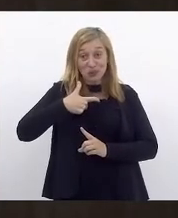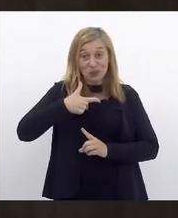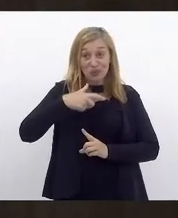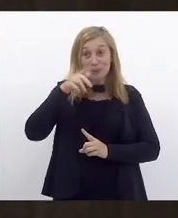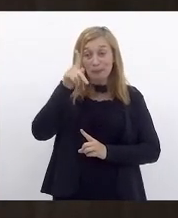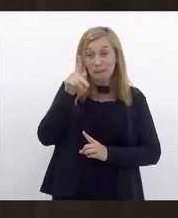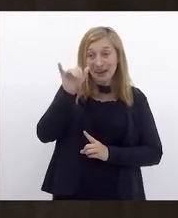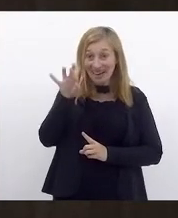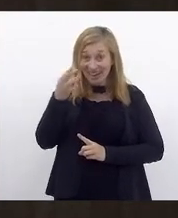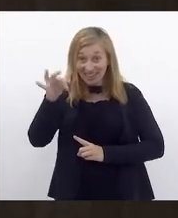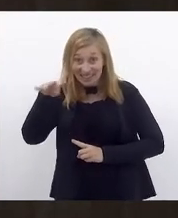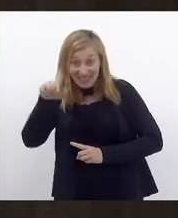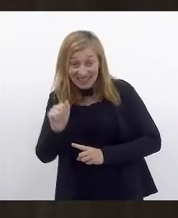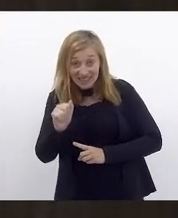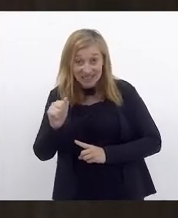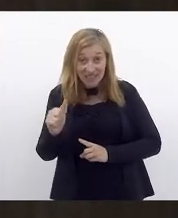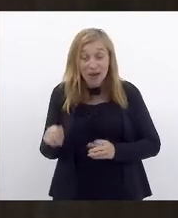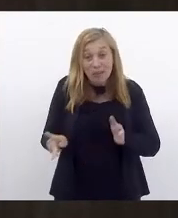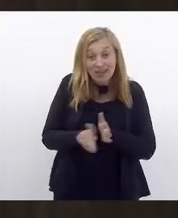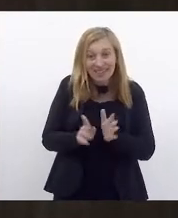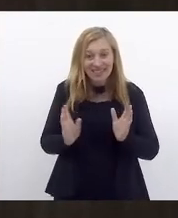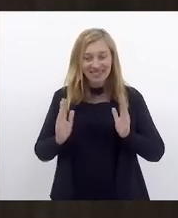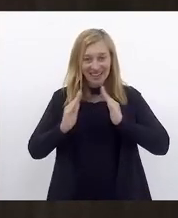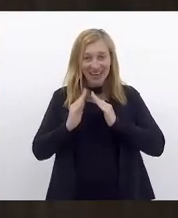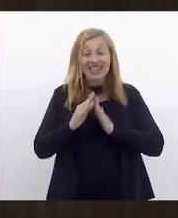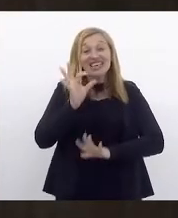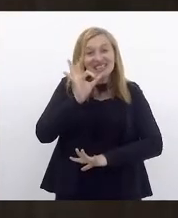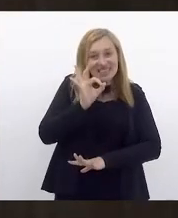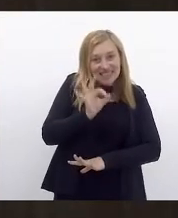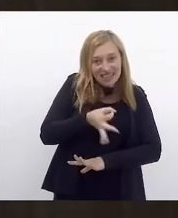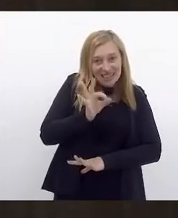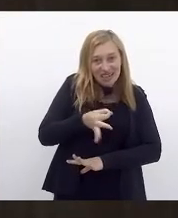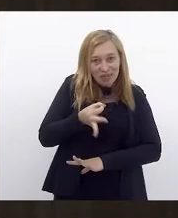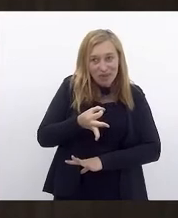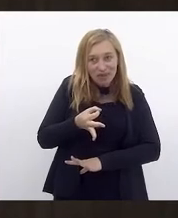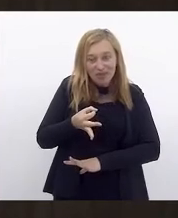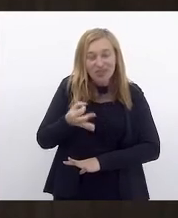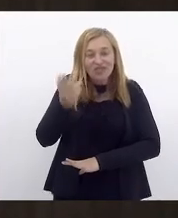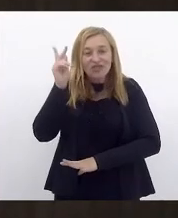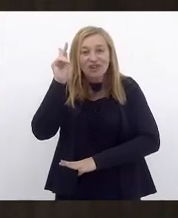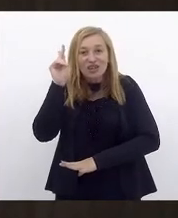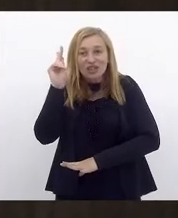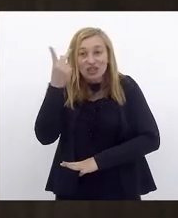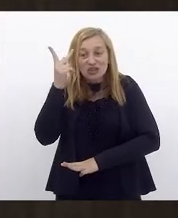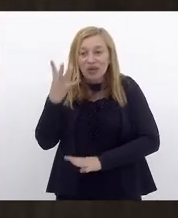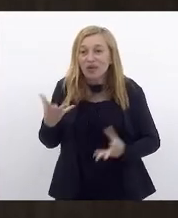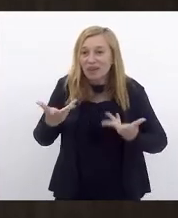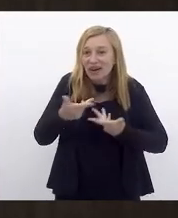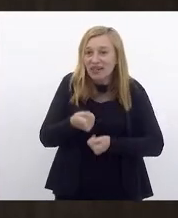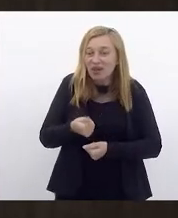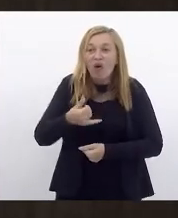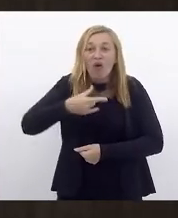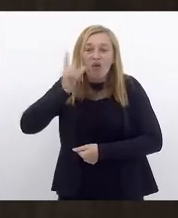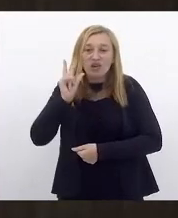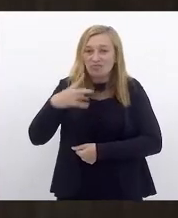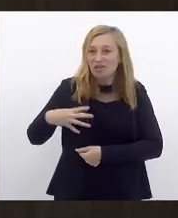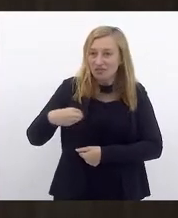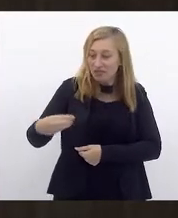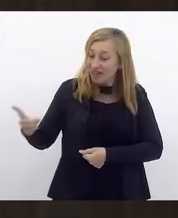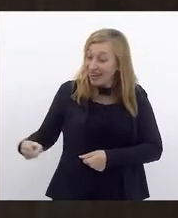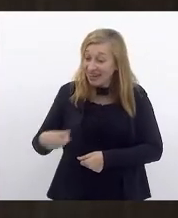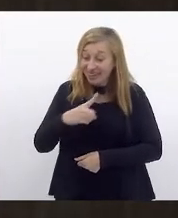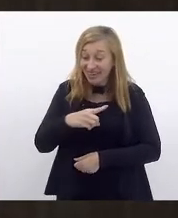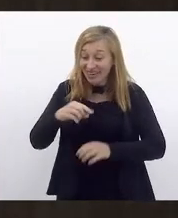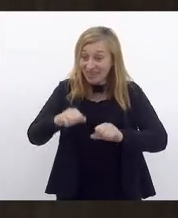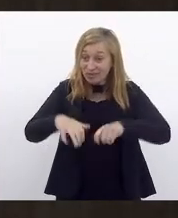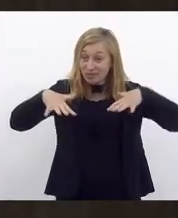sou da caserna, sou da casa, e realmente o general Hélder tem uma história comigo. Ontem a minha filha esteve aqui no plenário, e a minha filha